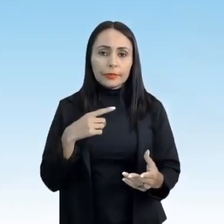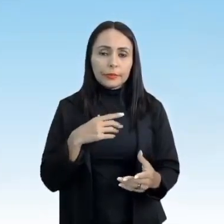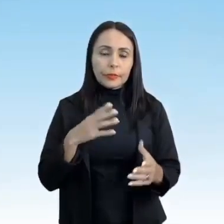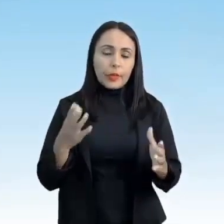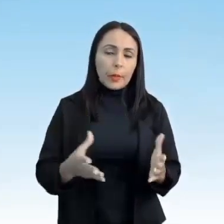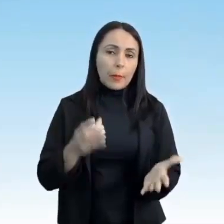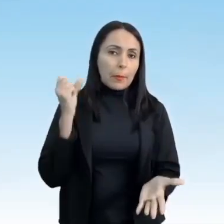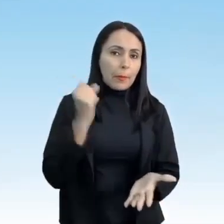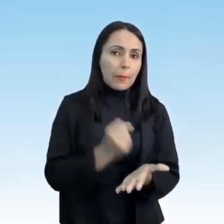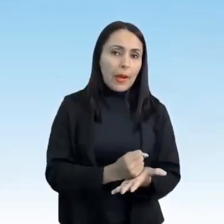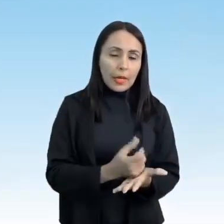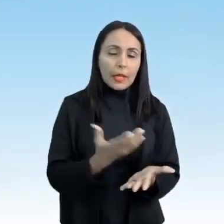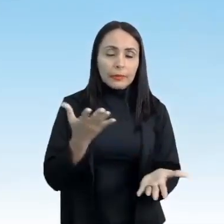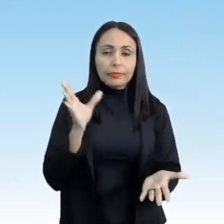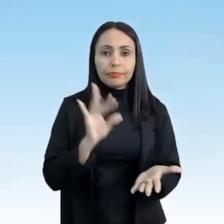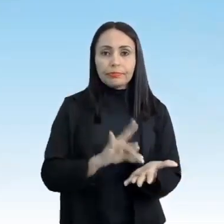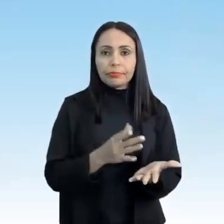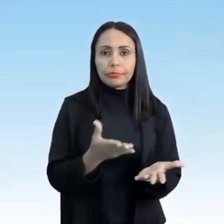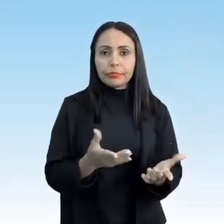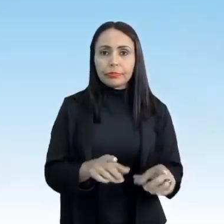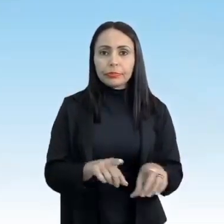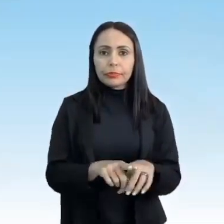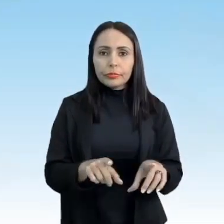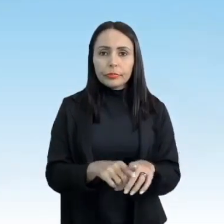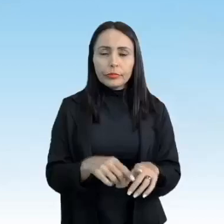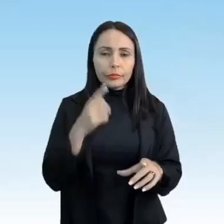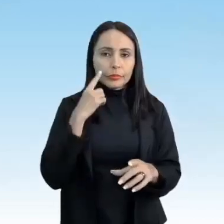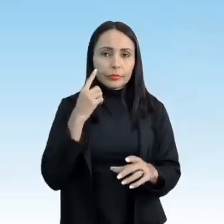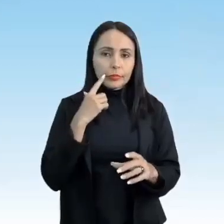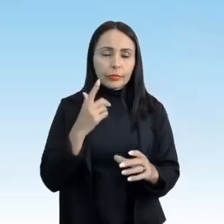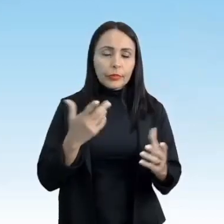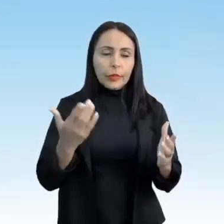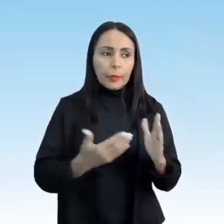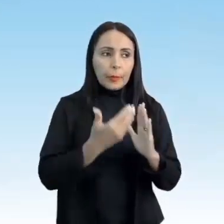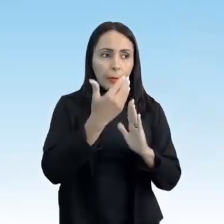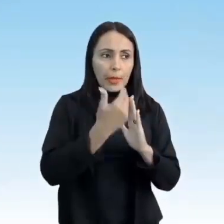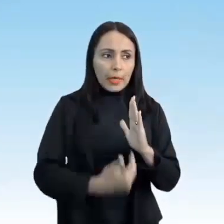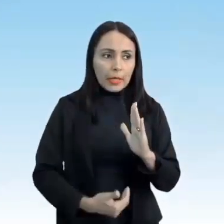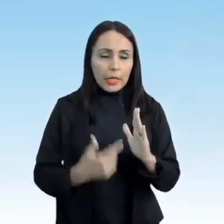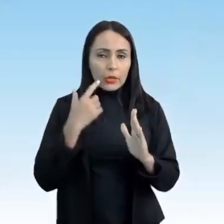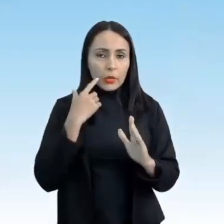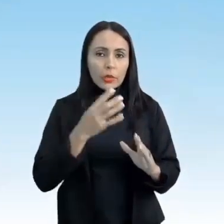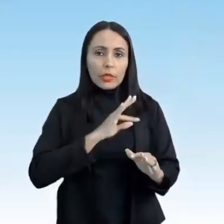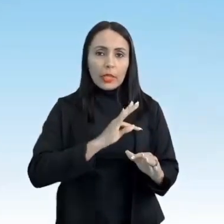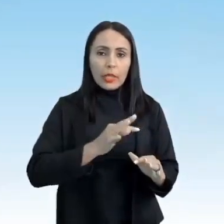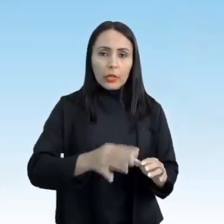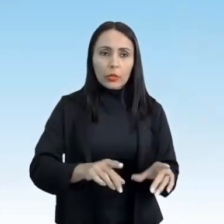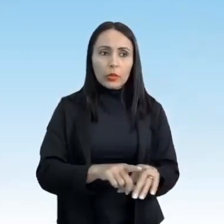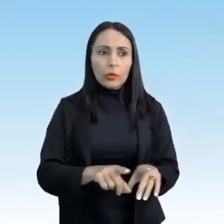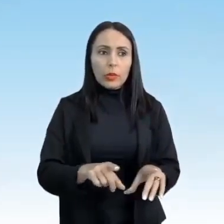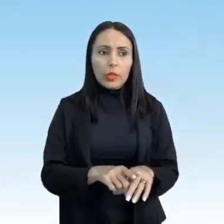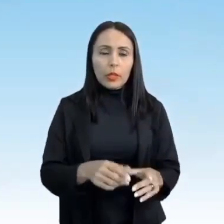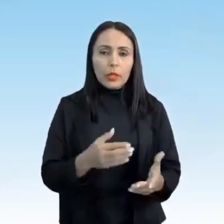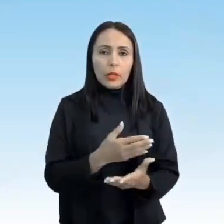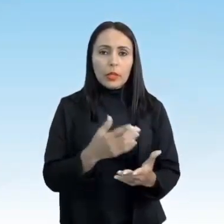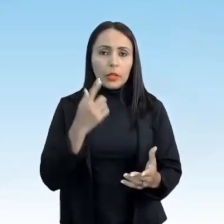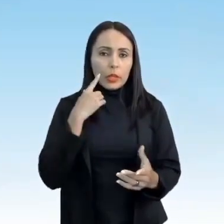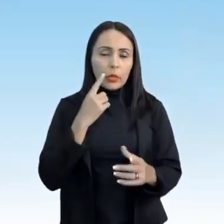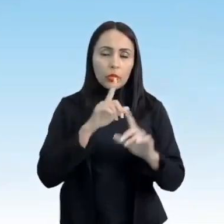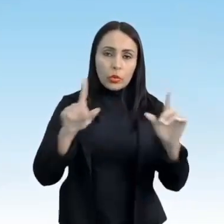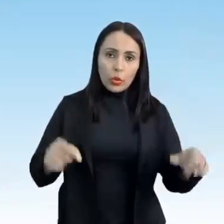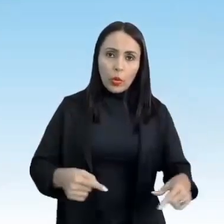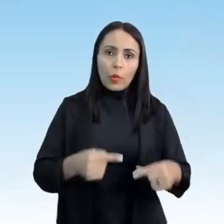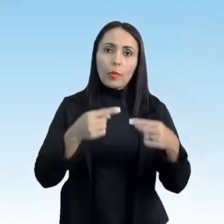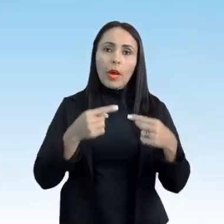e precisão, que é o que vamos falar, esportes de rede e parede, esportes técnico combinatório e esportes de combate.